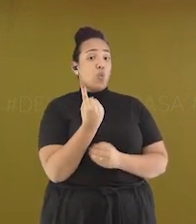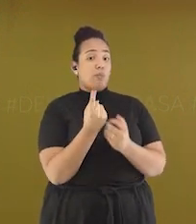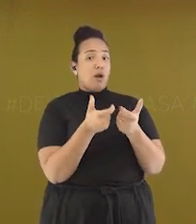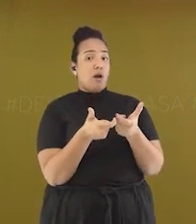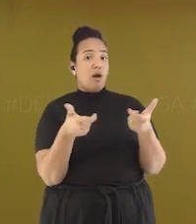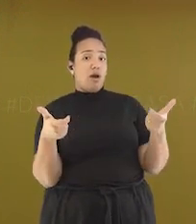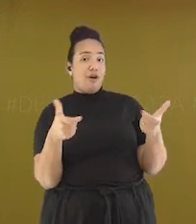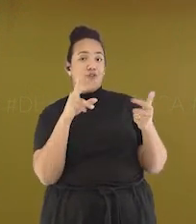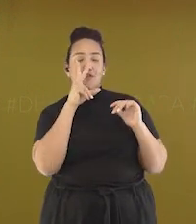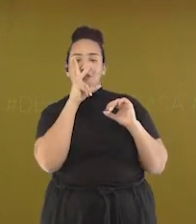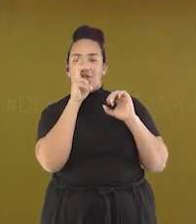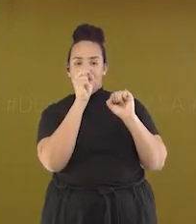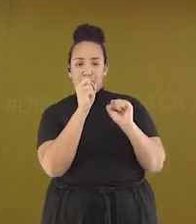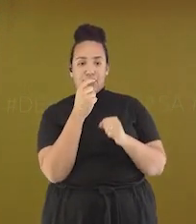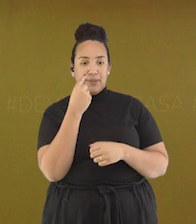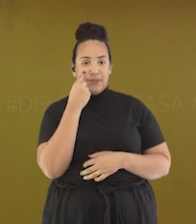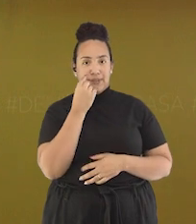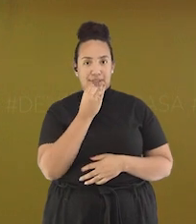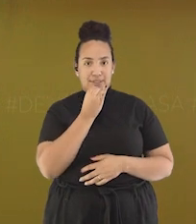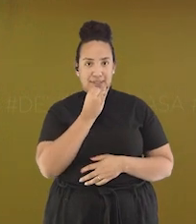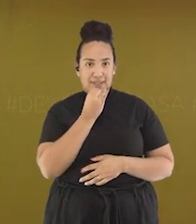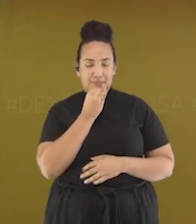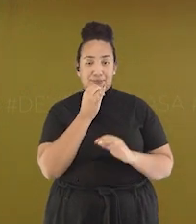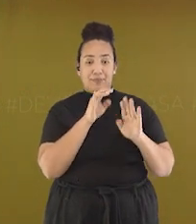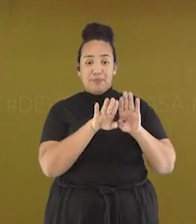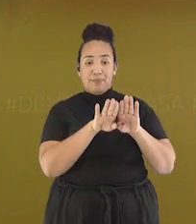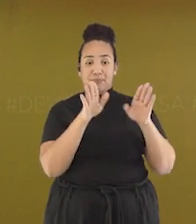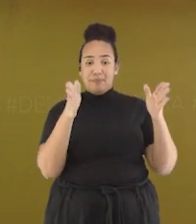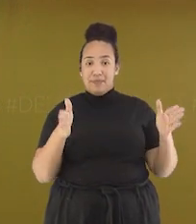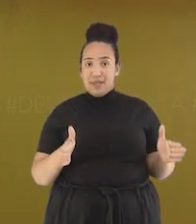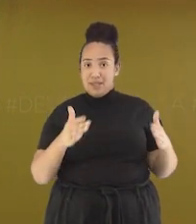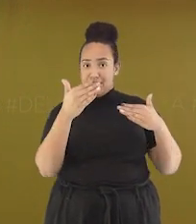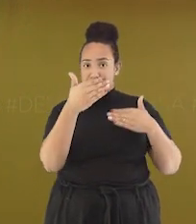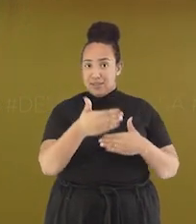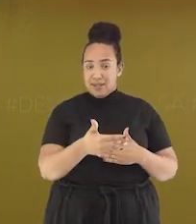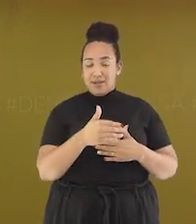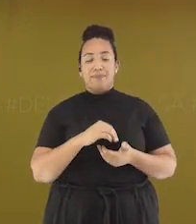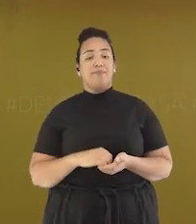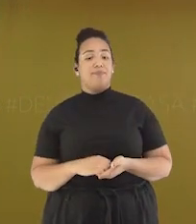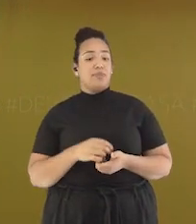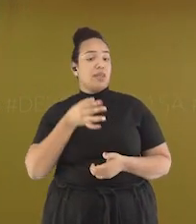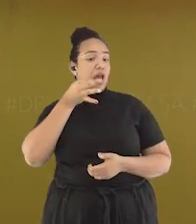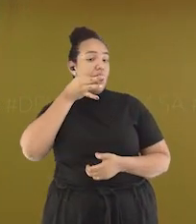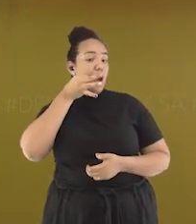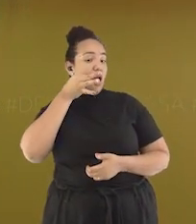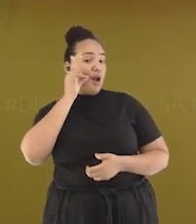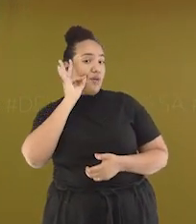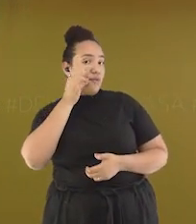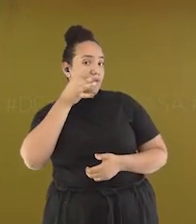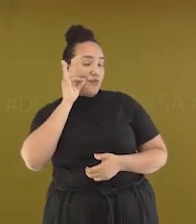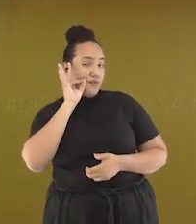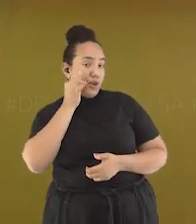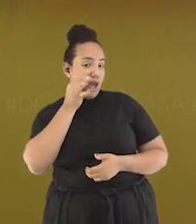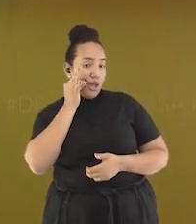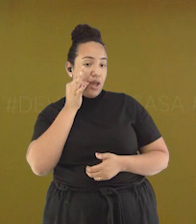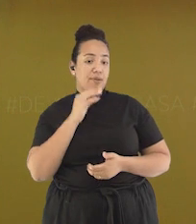Por exemplo, mesa, café, caráter,